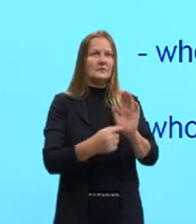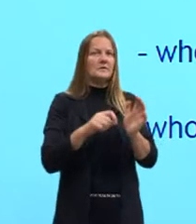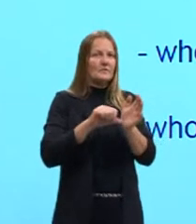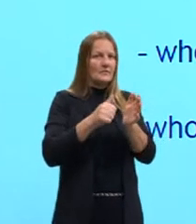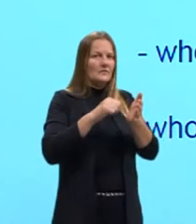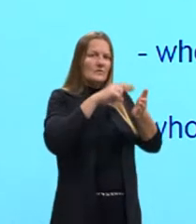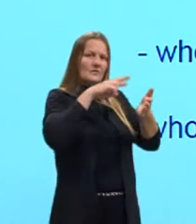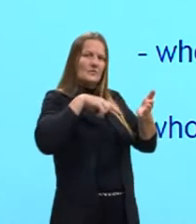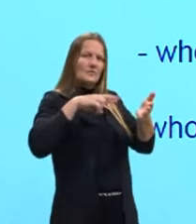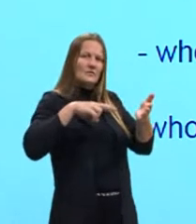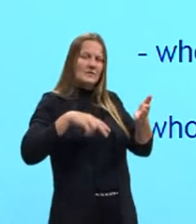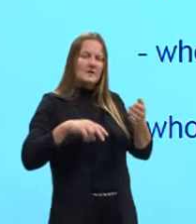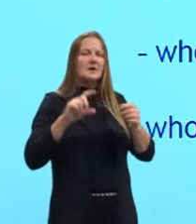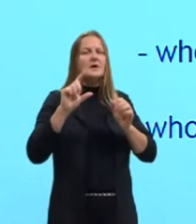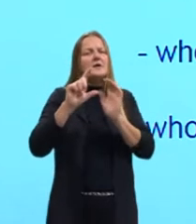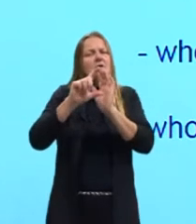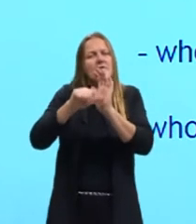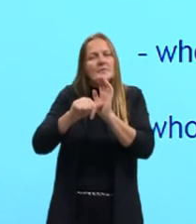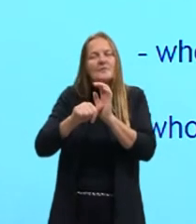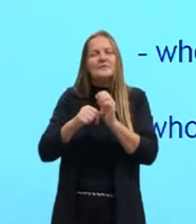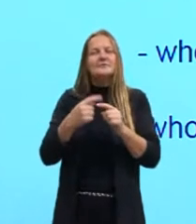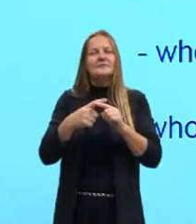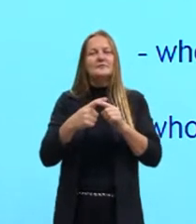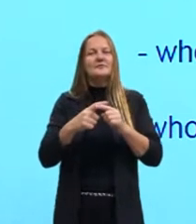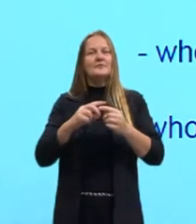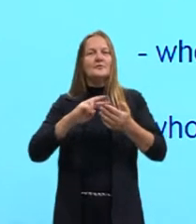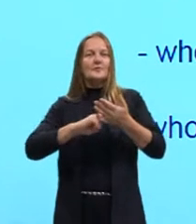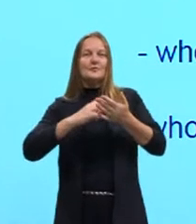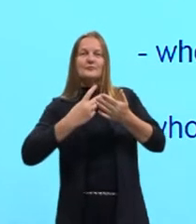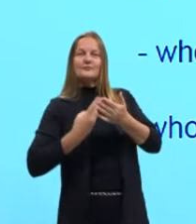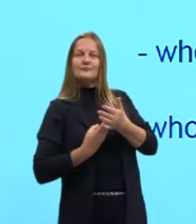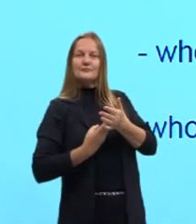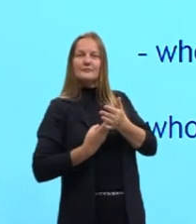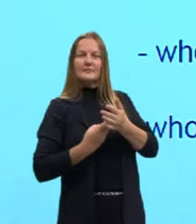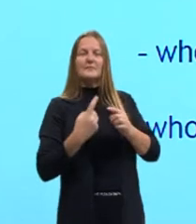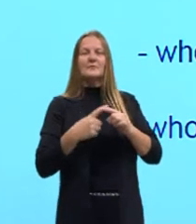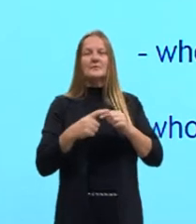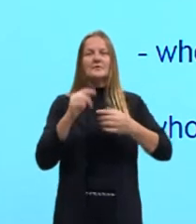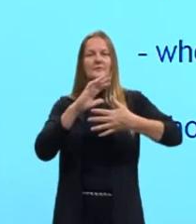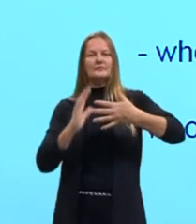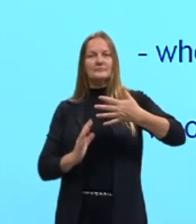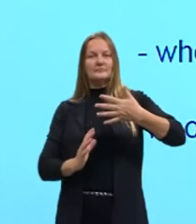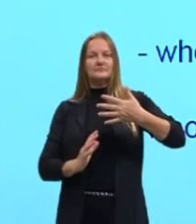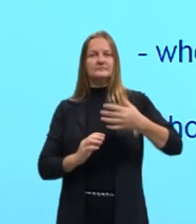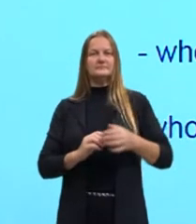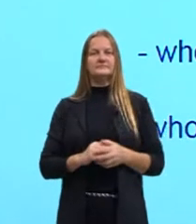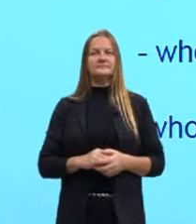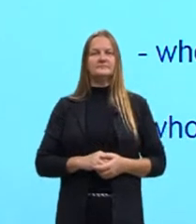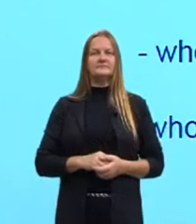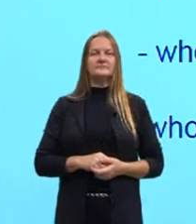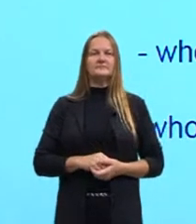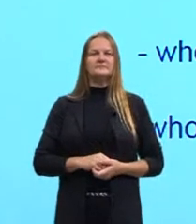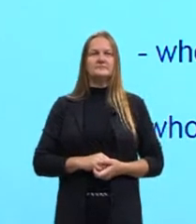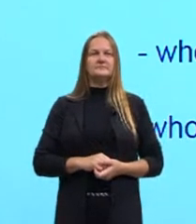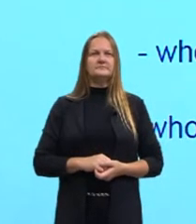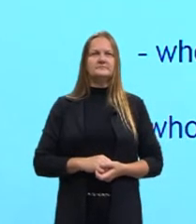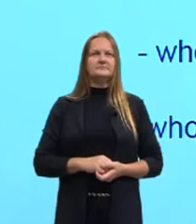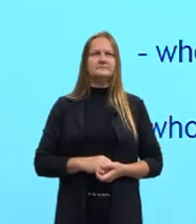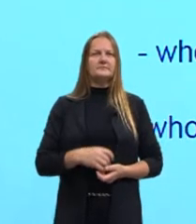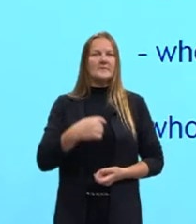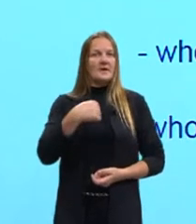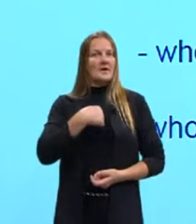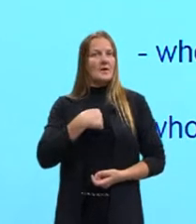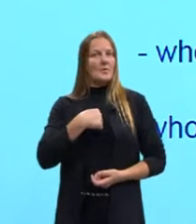em inglês e depois, logo após, vou traduzir para as minhas colegas de Libra. Então, I, eu,